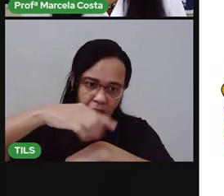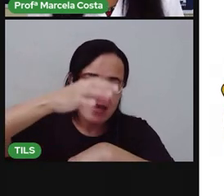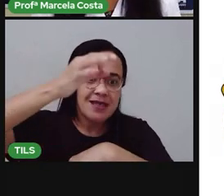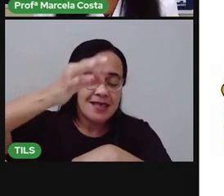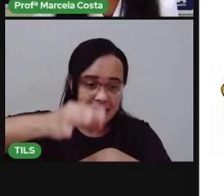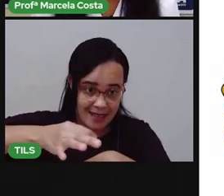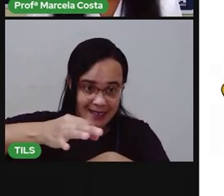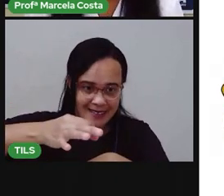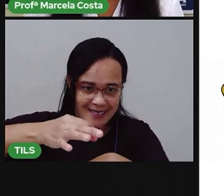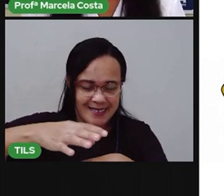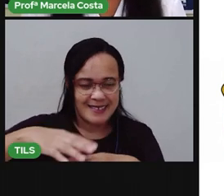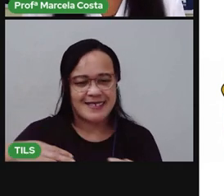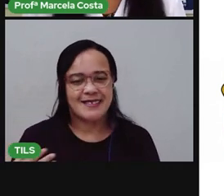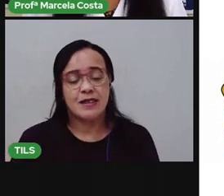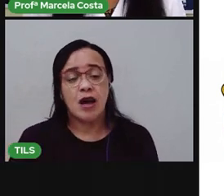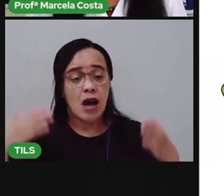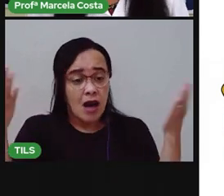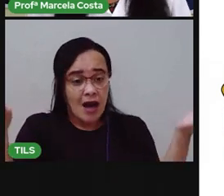um desafio.